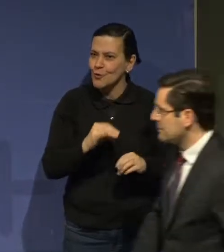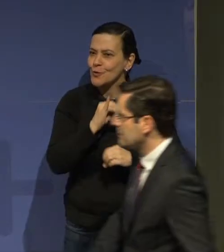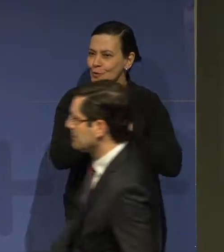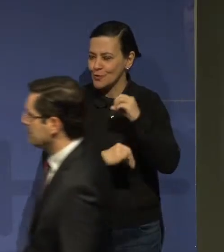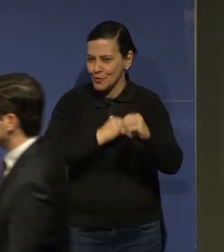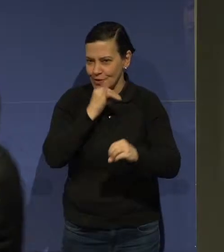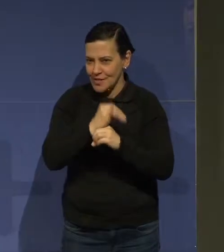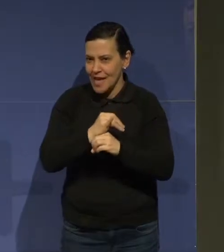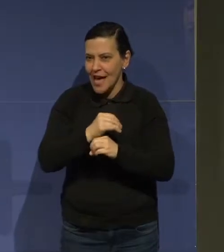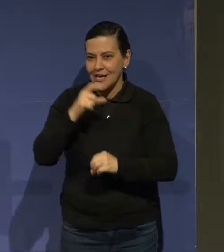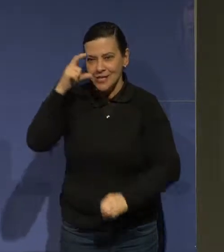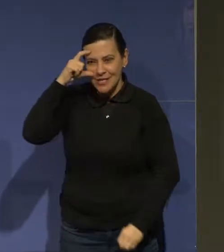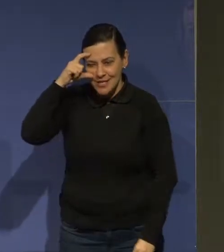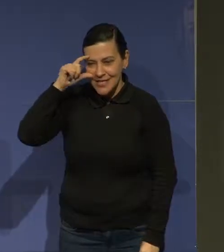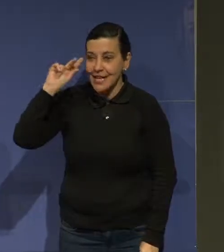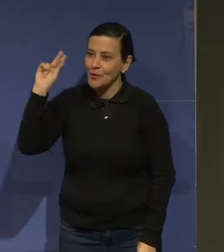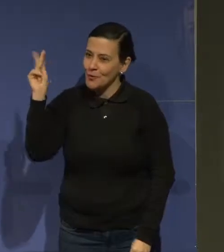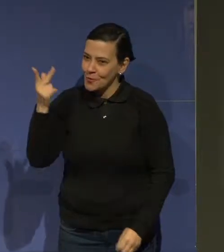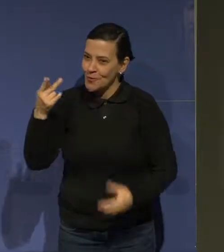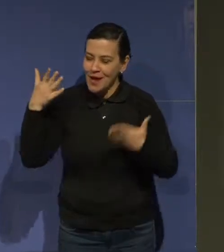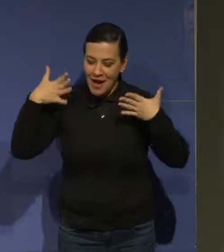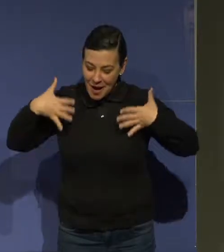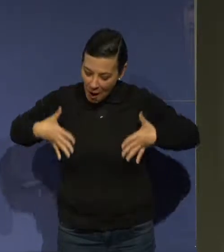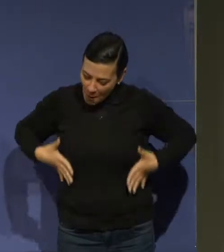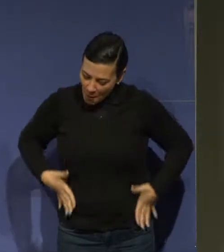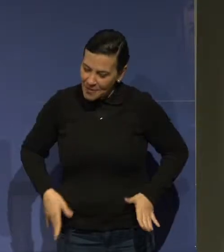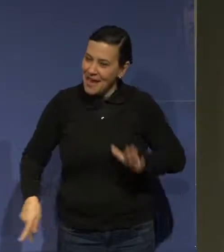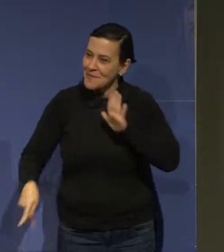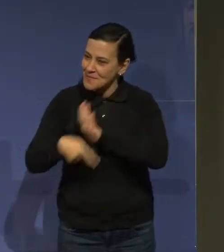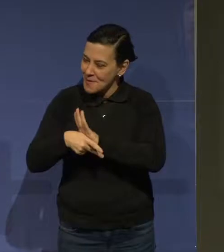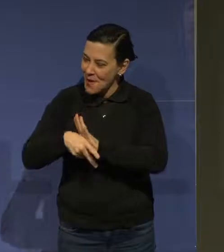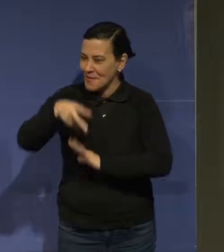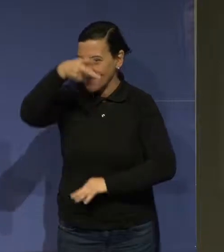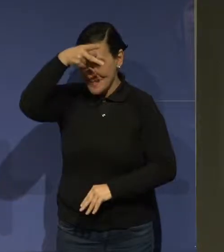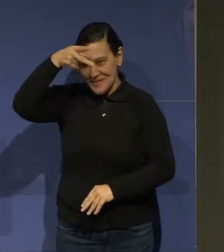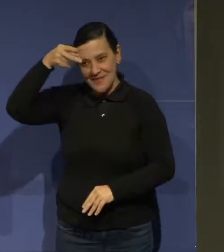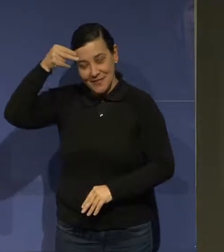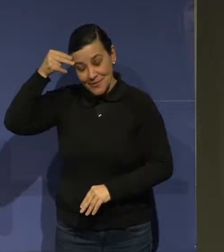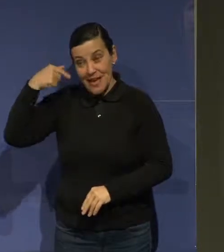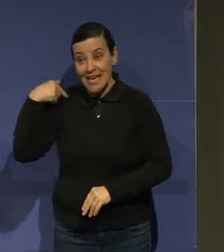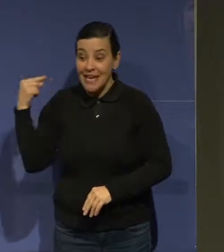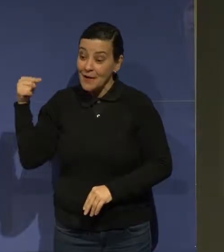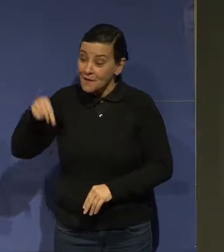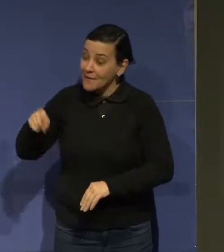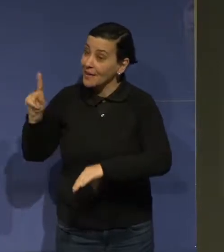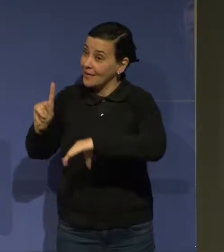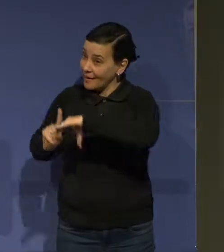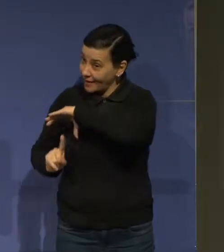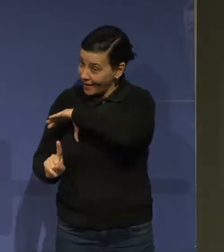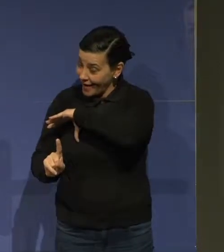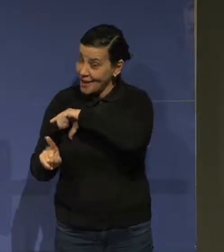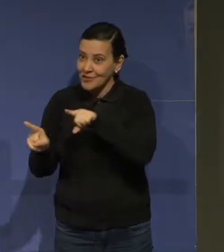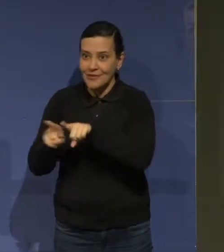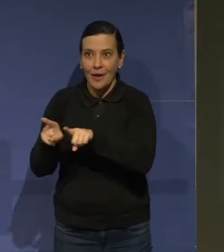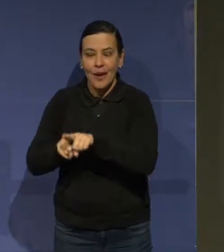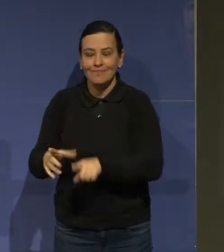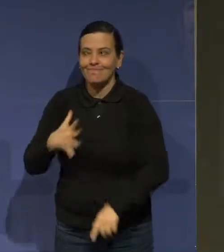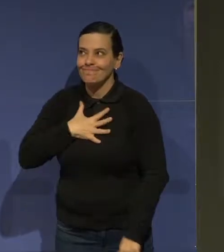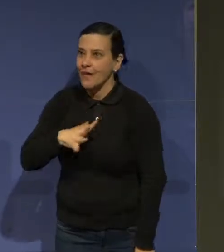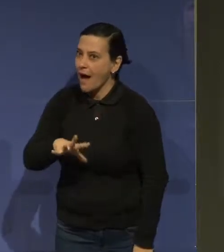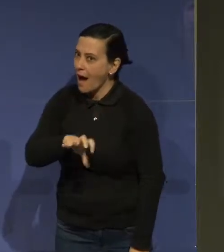vestidinho com a roupinha da prefeitura. Então, além de estar aqui como cliente da Remtoc, fã da Remtoc,